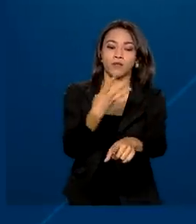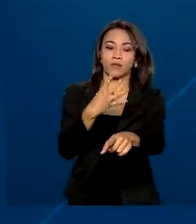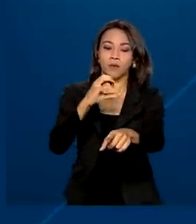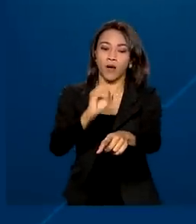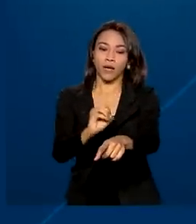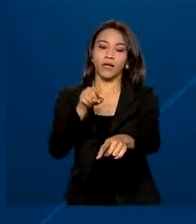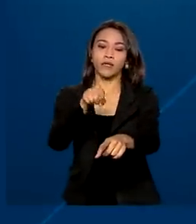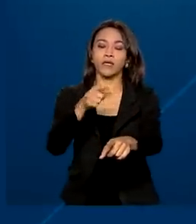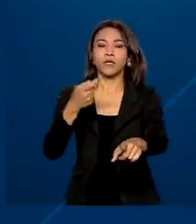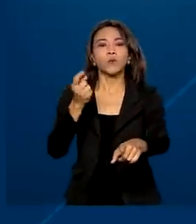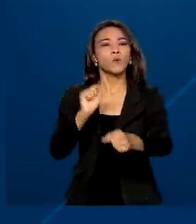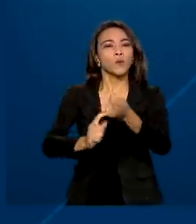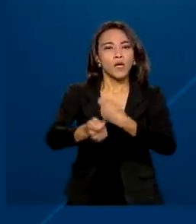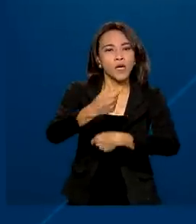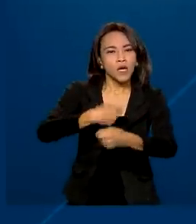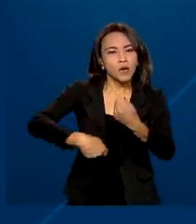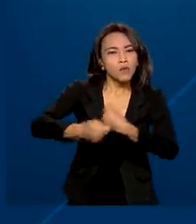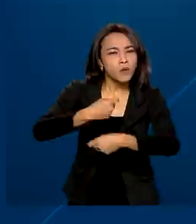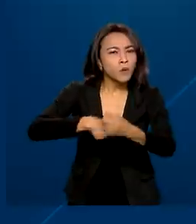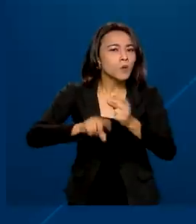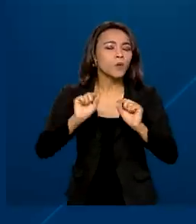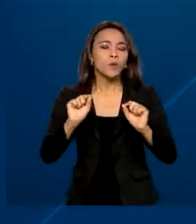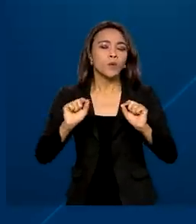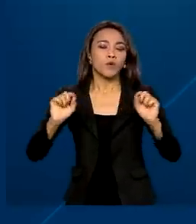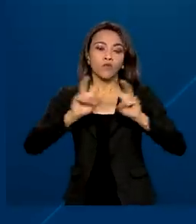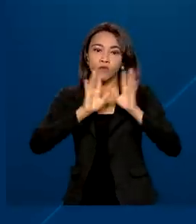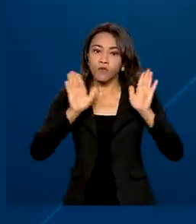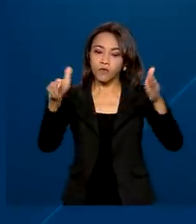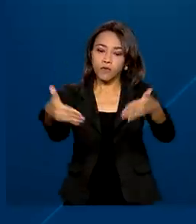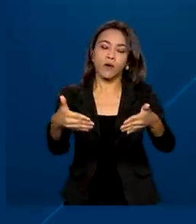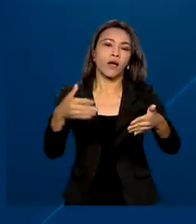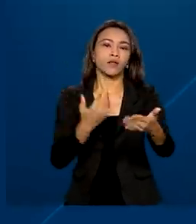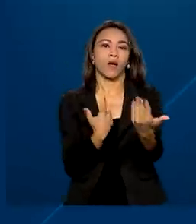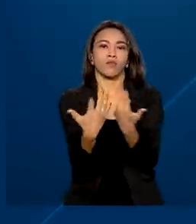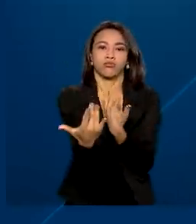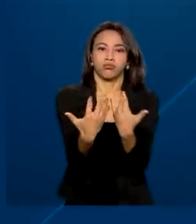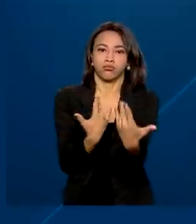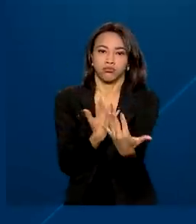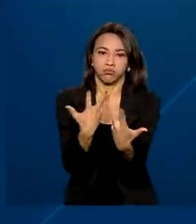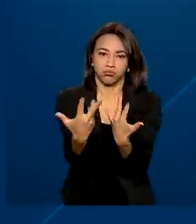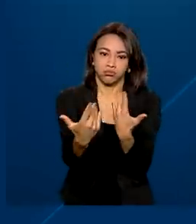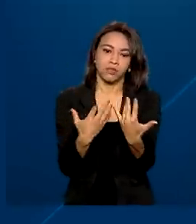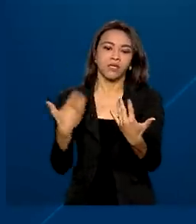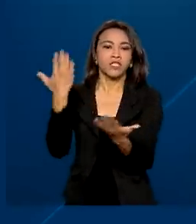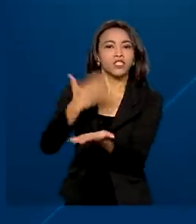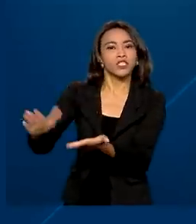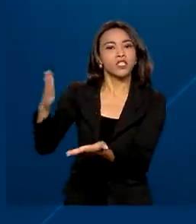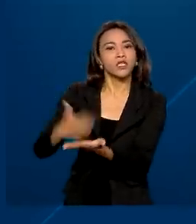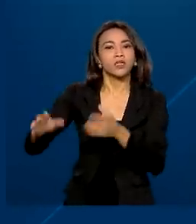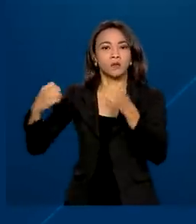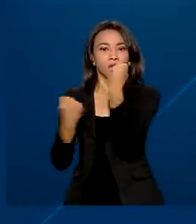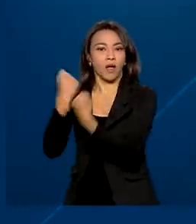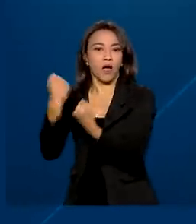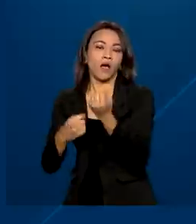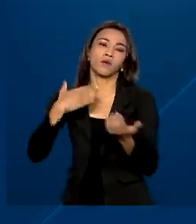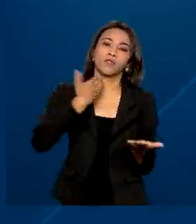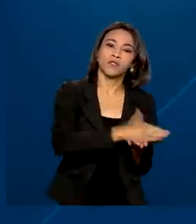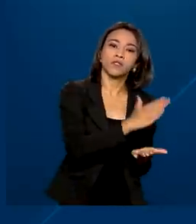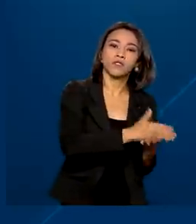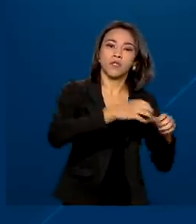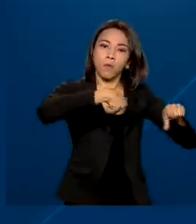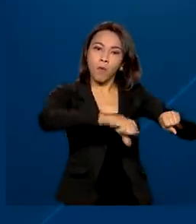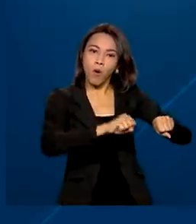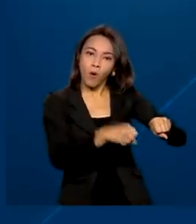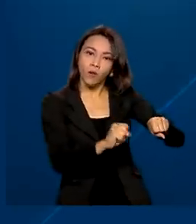empreendimentos voltados para a mobilidade ativa, que dispensam o uso de motos e carros. Ao todo,